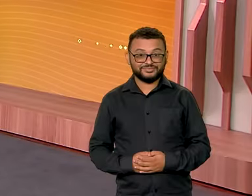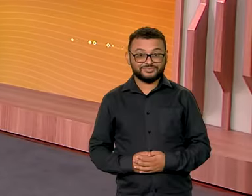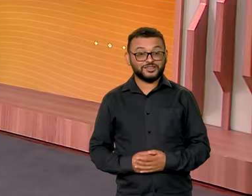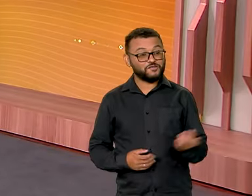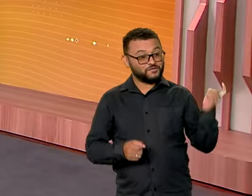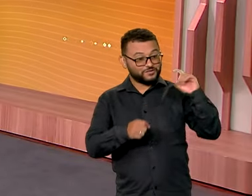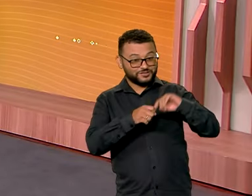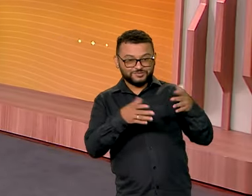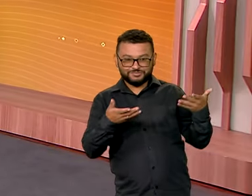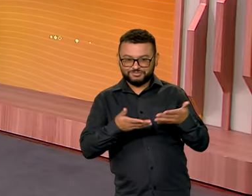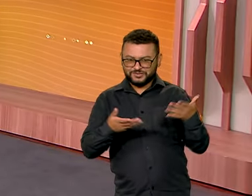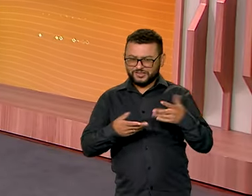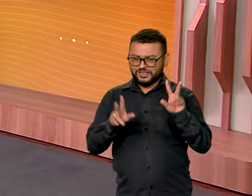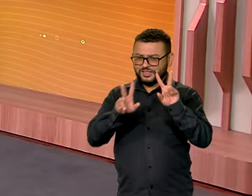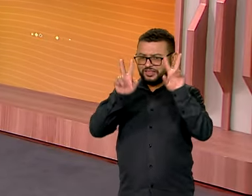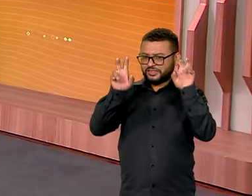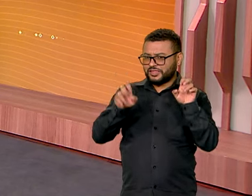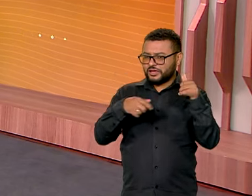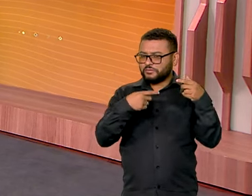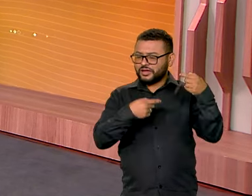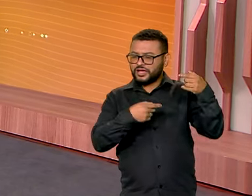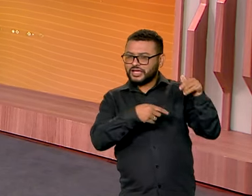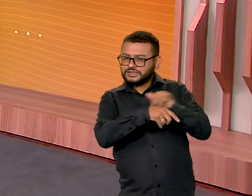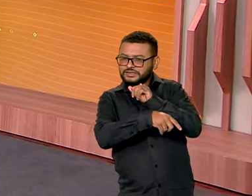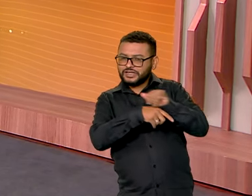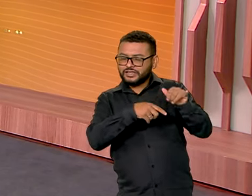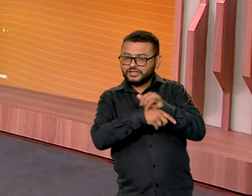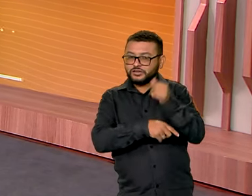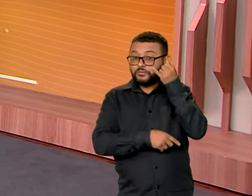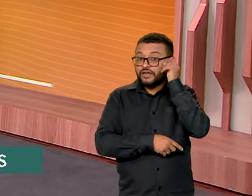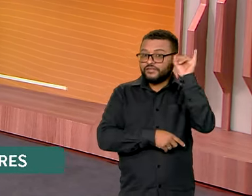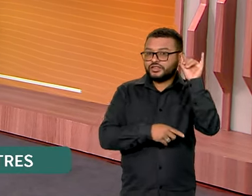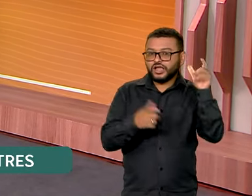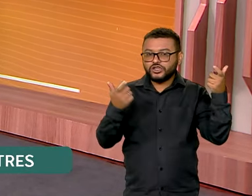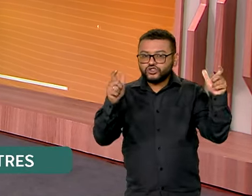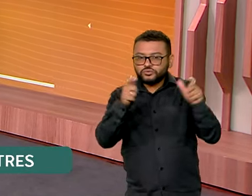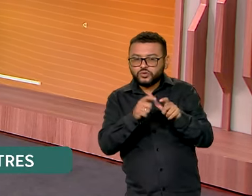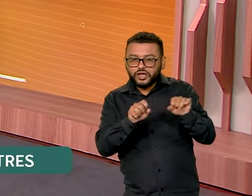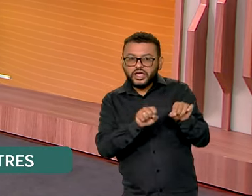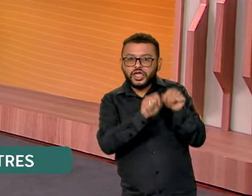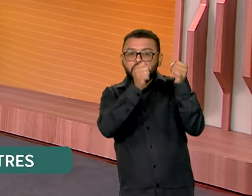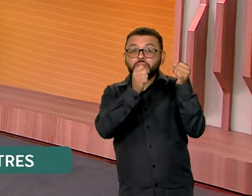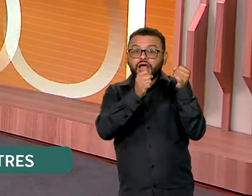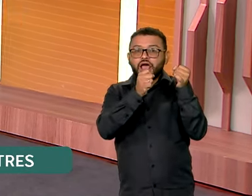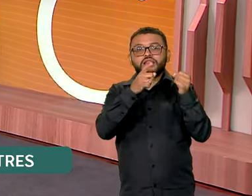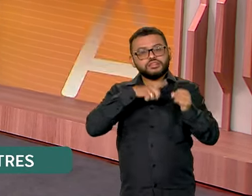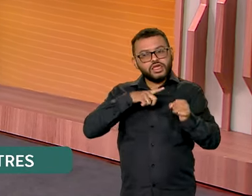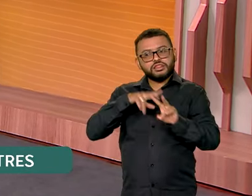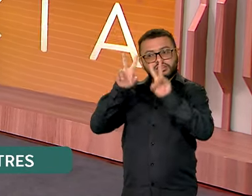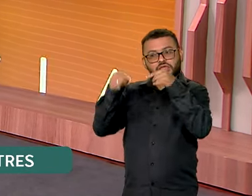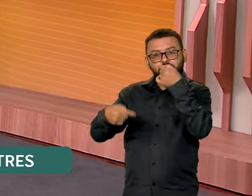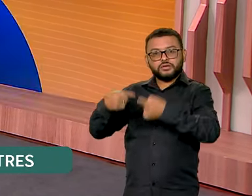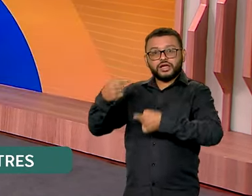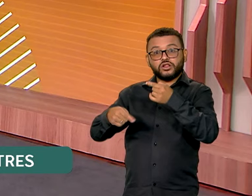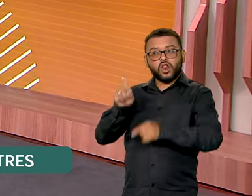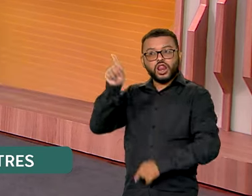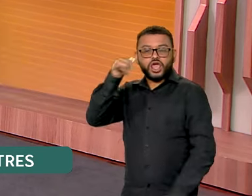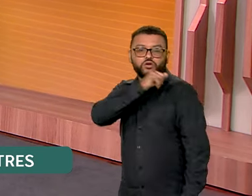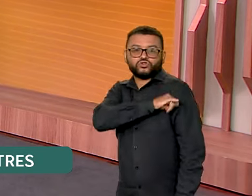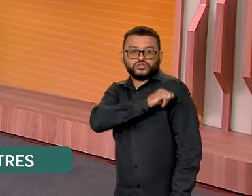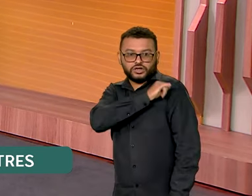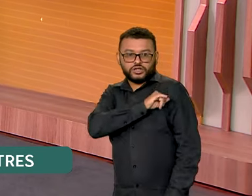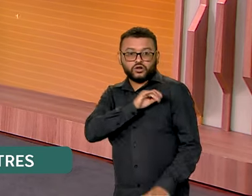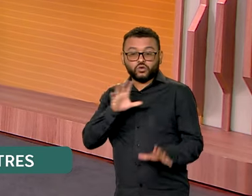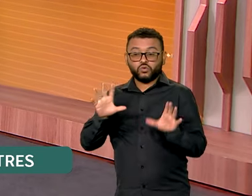Estamos de volta e vamos falar de estratégias para prevenir e reduzir desastres que estão sendo debatidas no Rio de